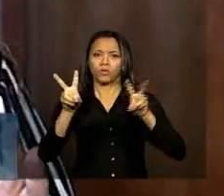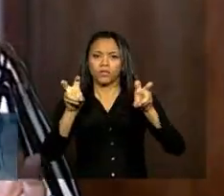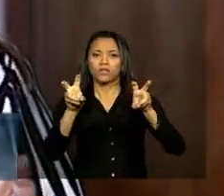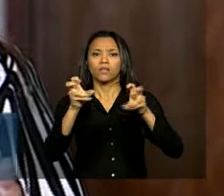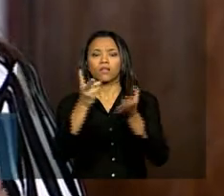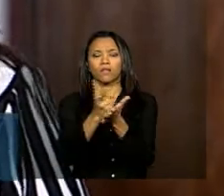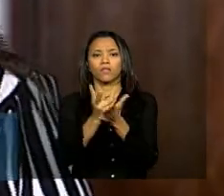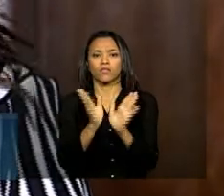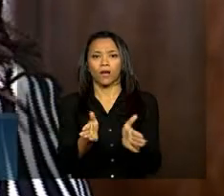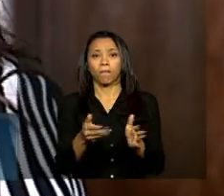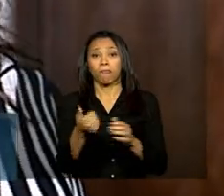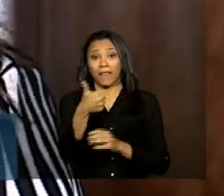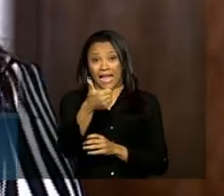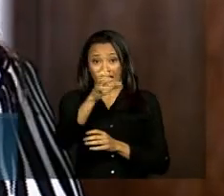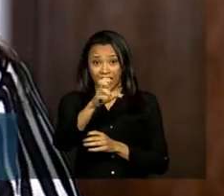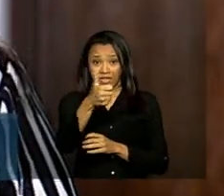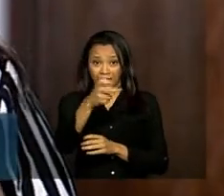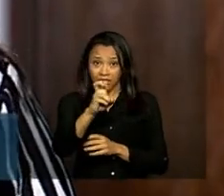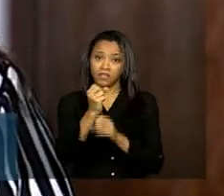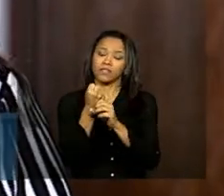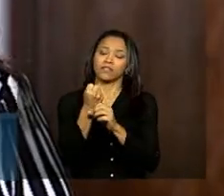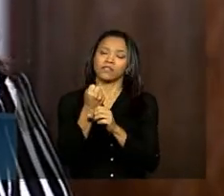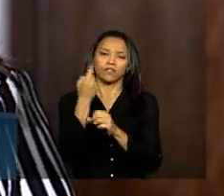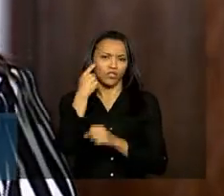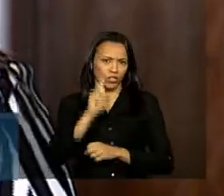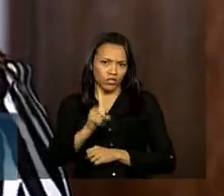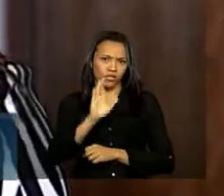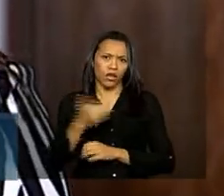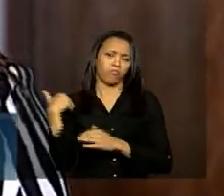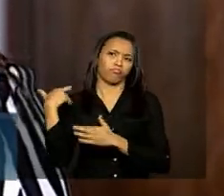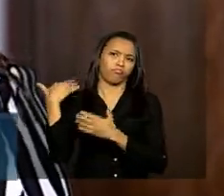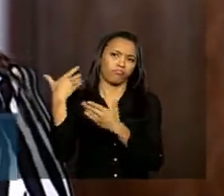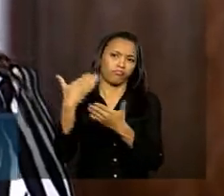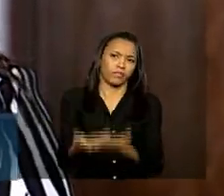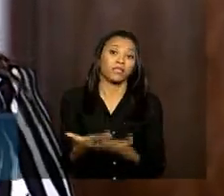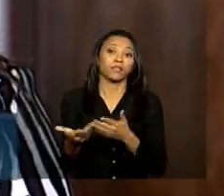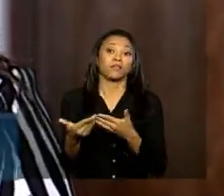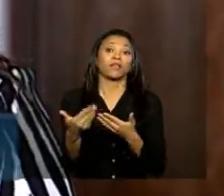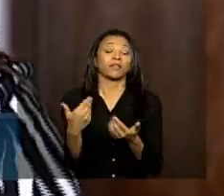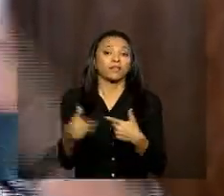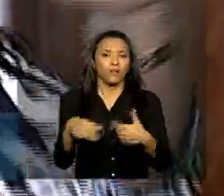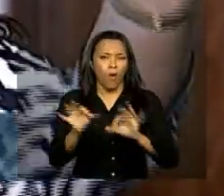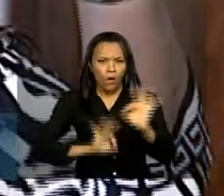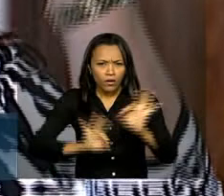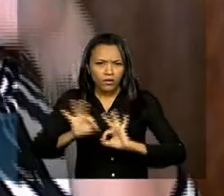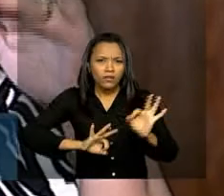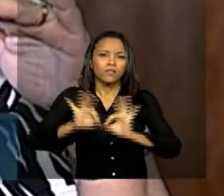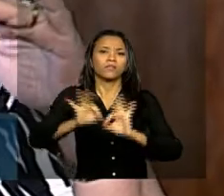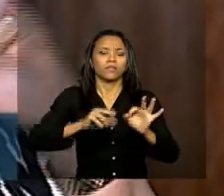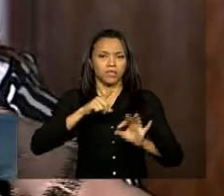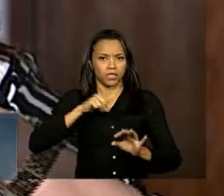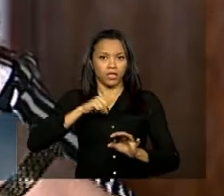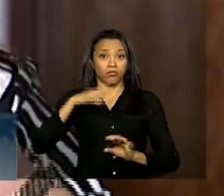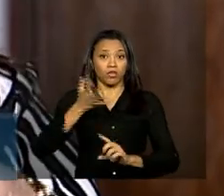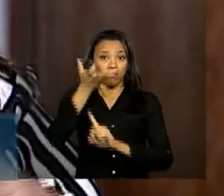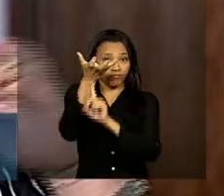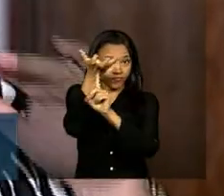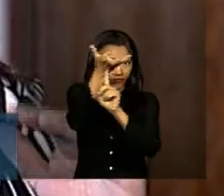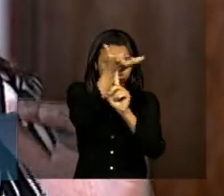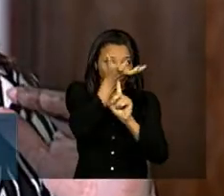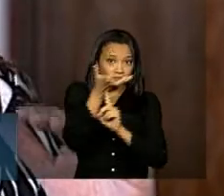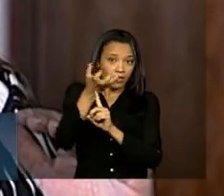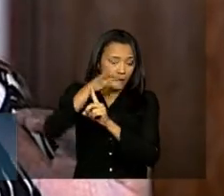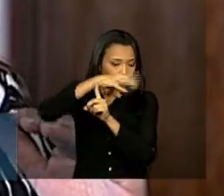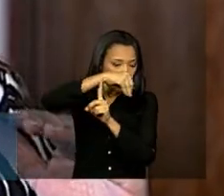há 15 dias a ANA também Ministério do Meio Ambiente está no grupo nós estamos preparando e temos um satélite que mapeia